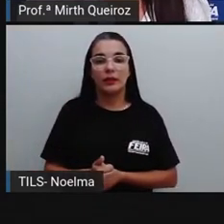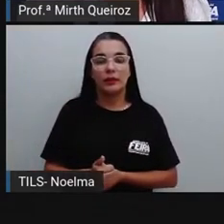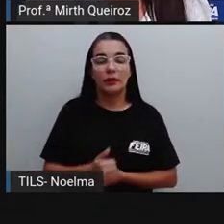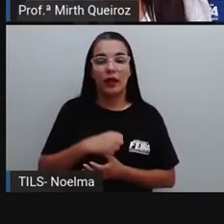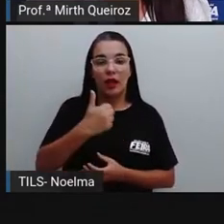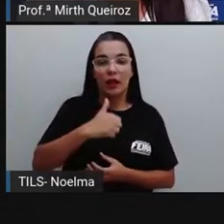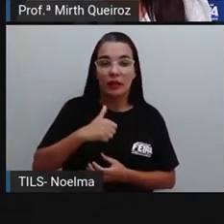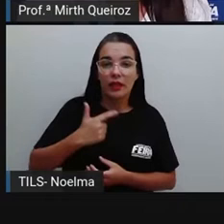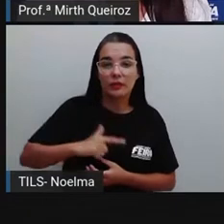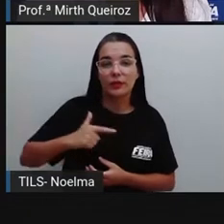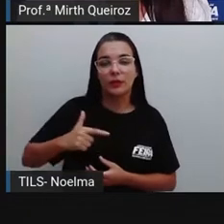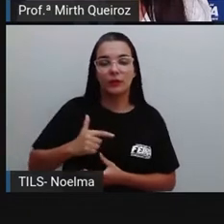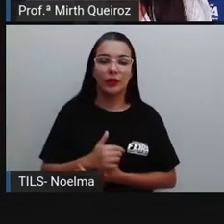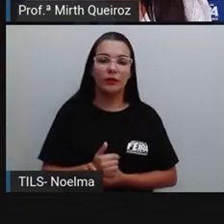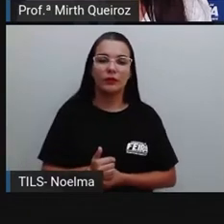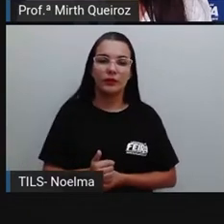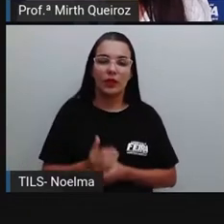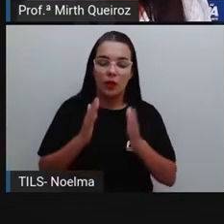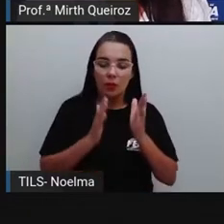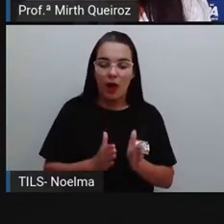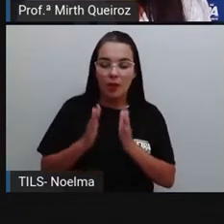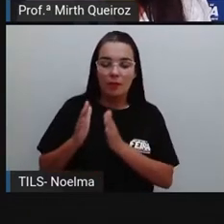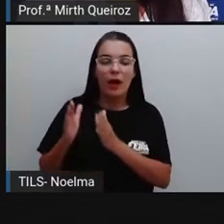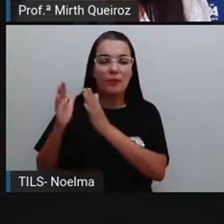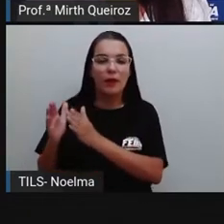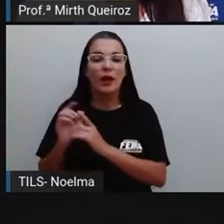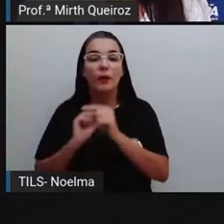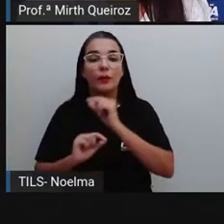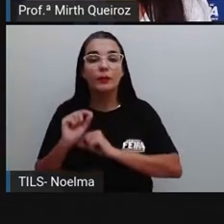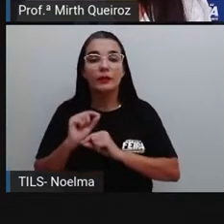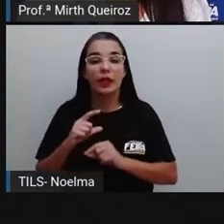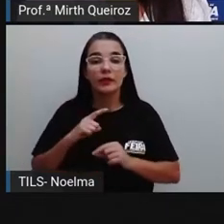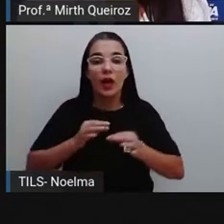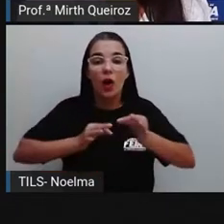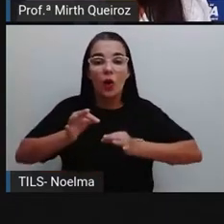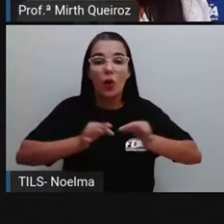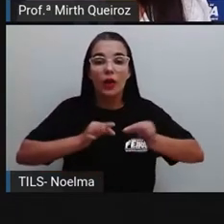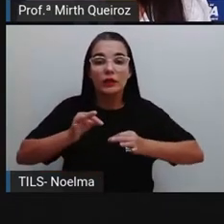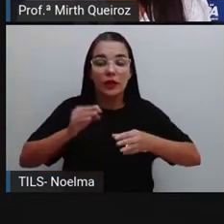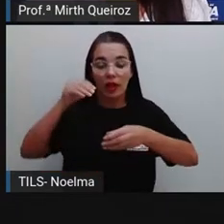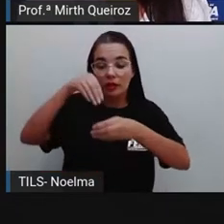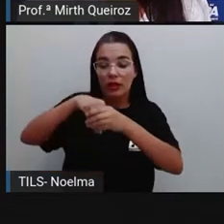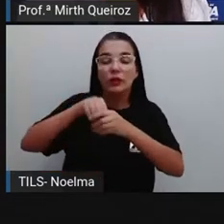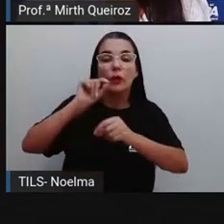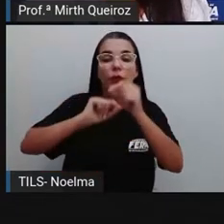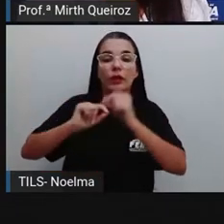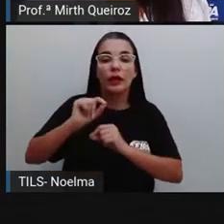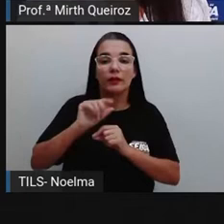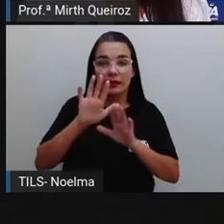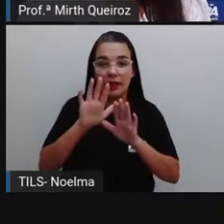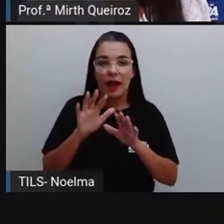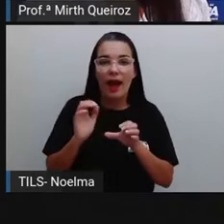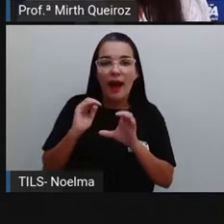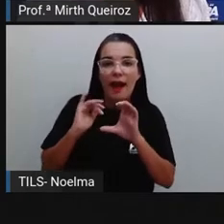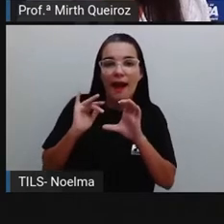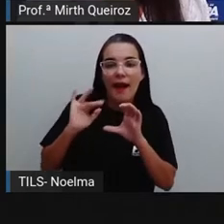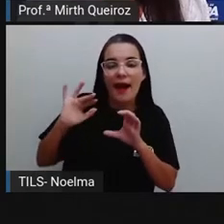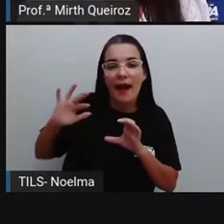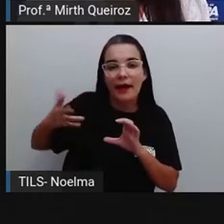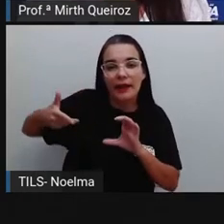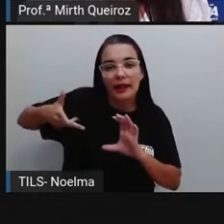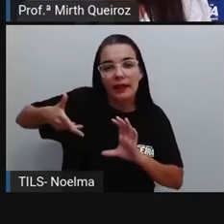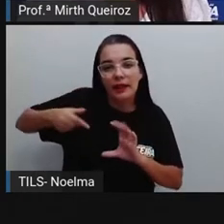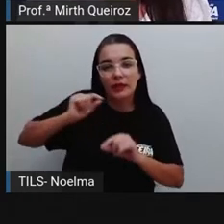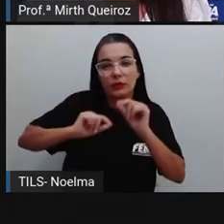décima primeira e décima segunda ordem. Essas ordens estão organizadas dentro das classes. Na classe das unidades